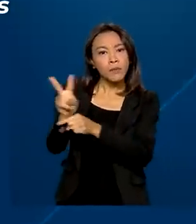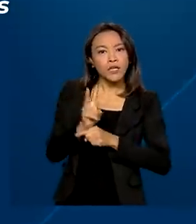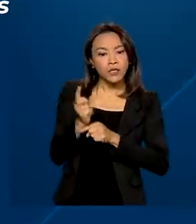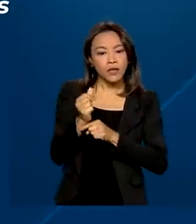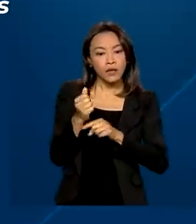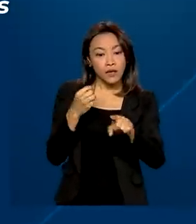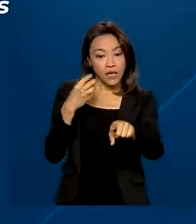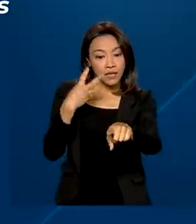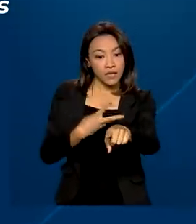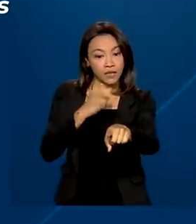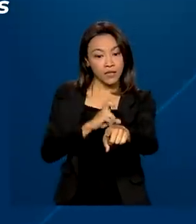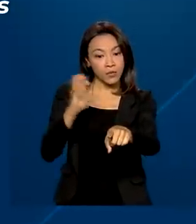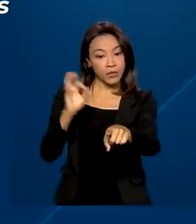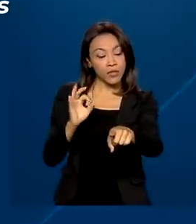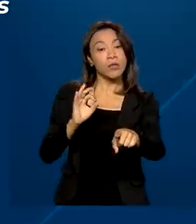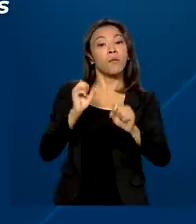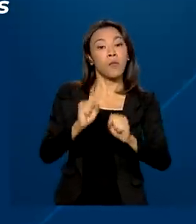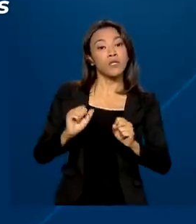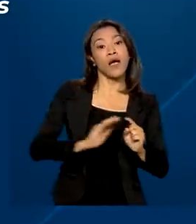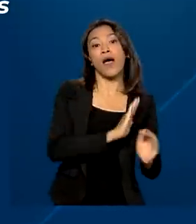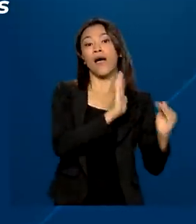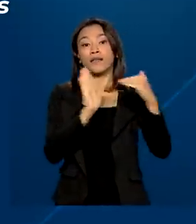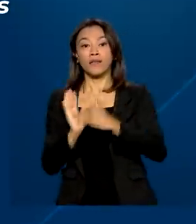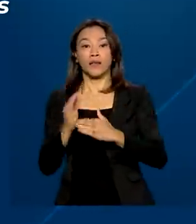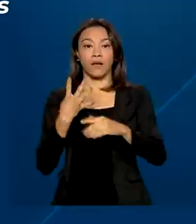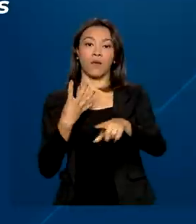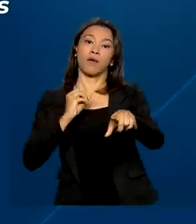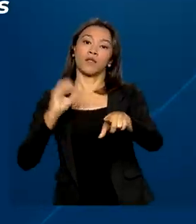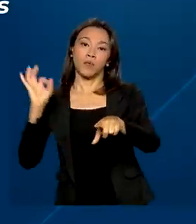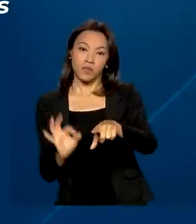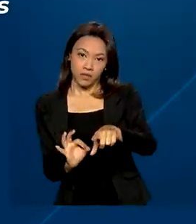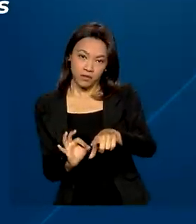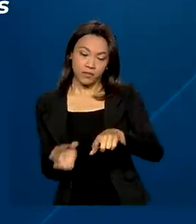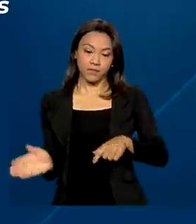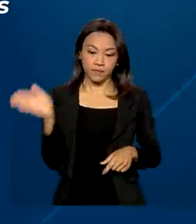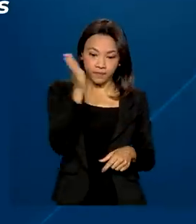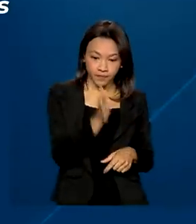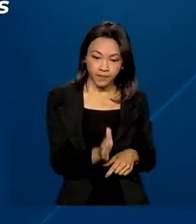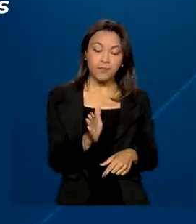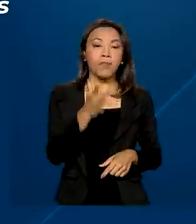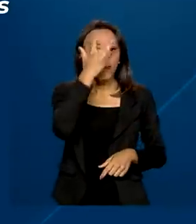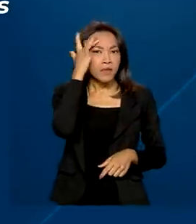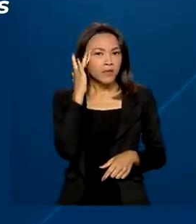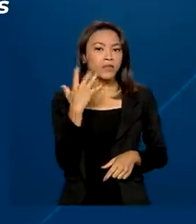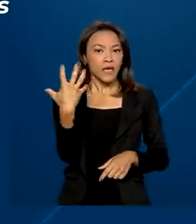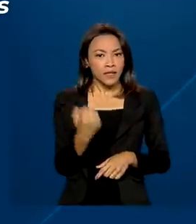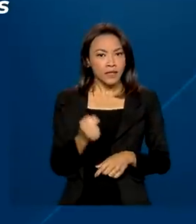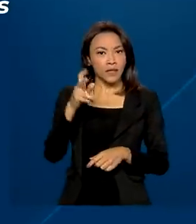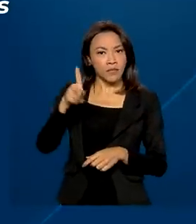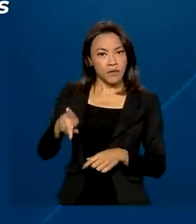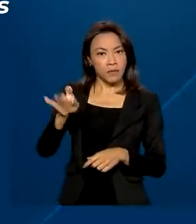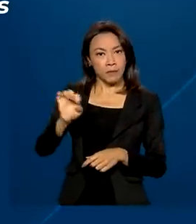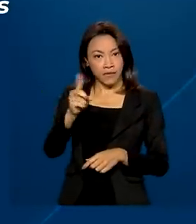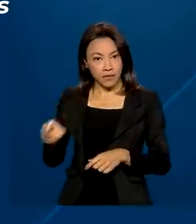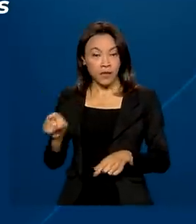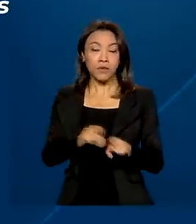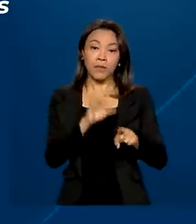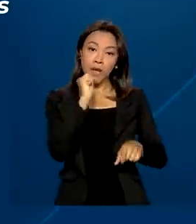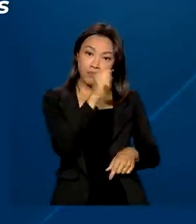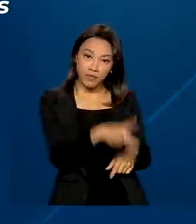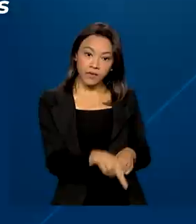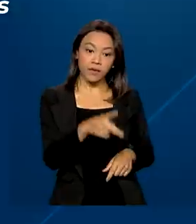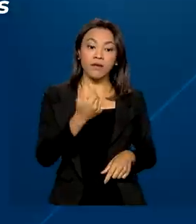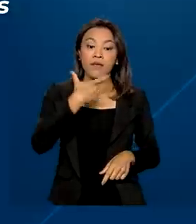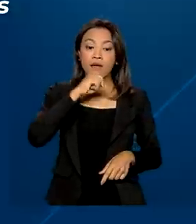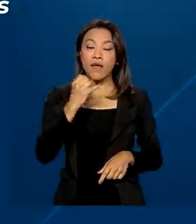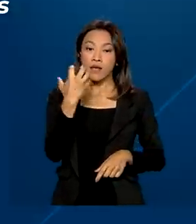% do valor do benefício para até 40%. Além dos aposentados e pensionistas do INSS, quem recebe